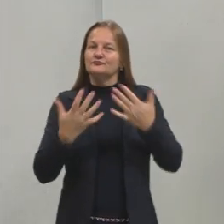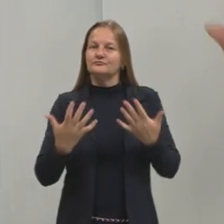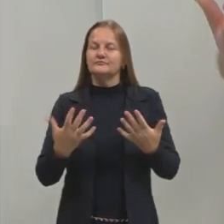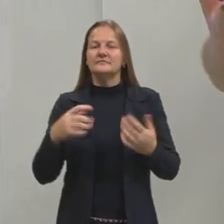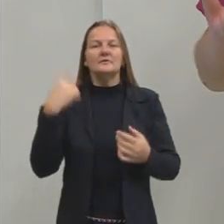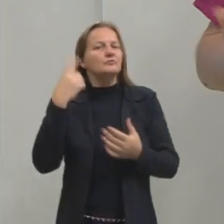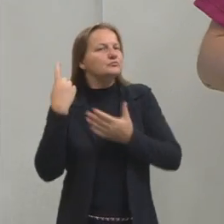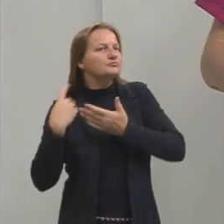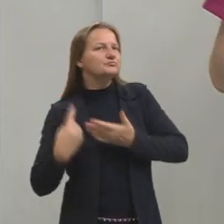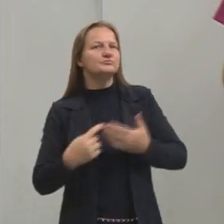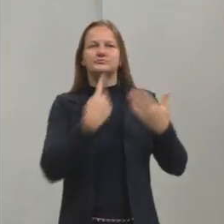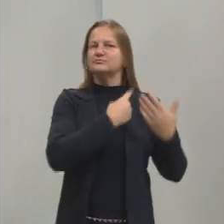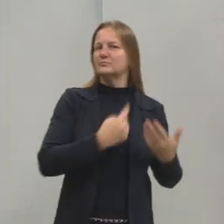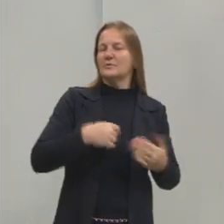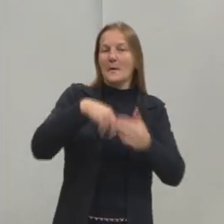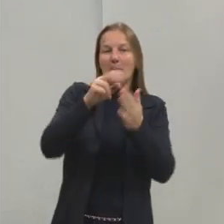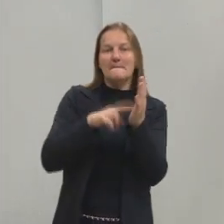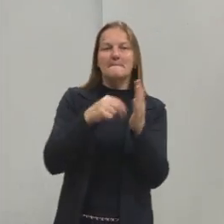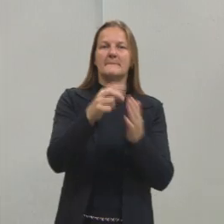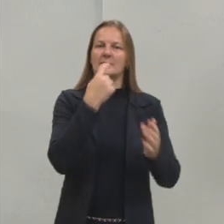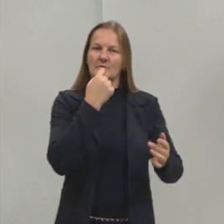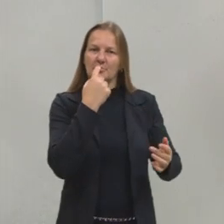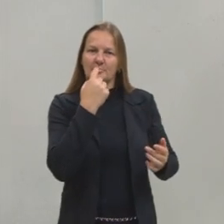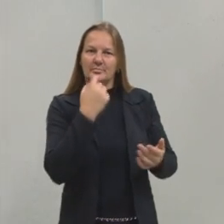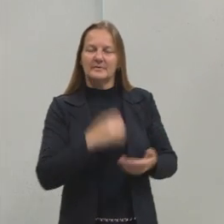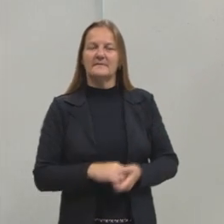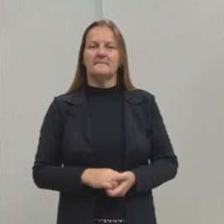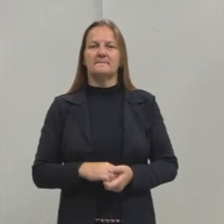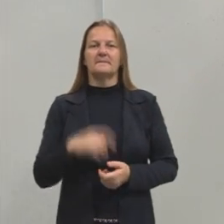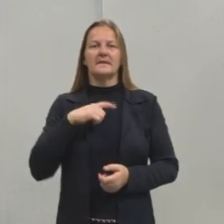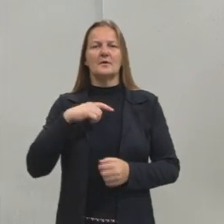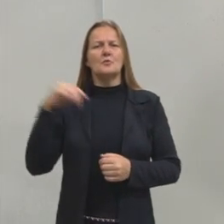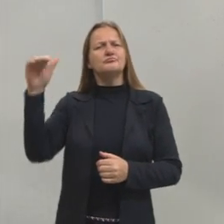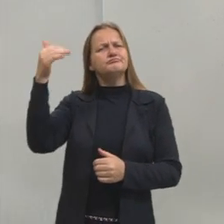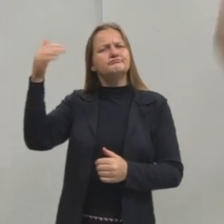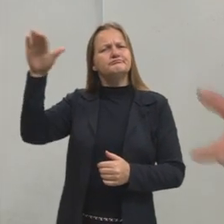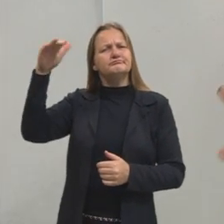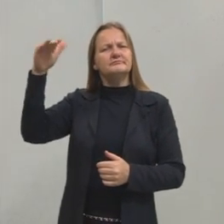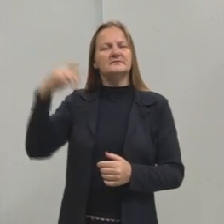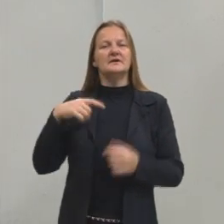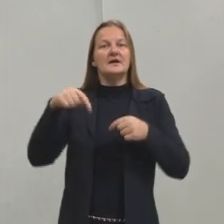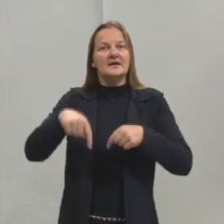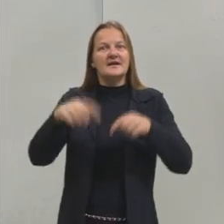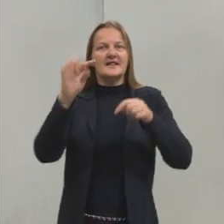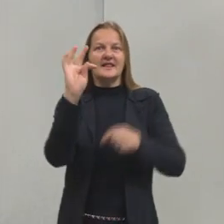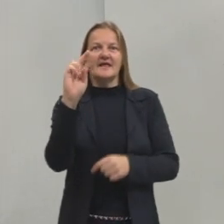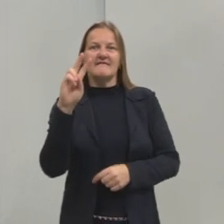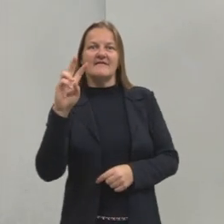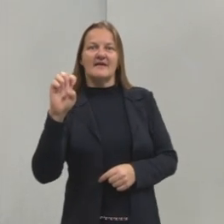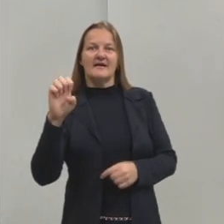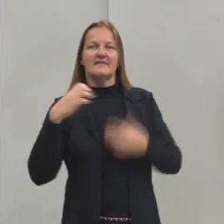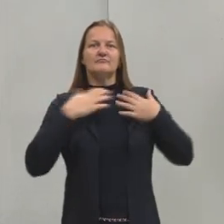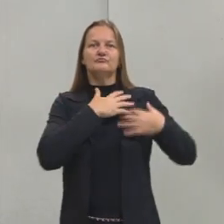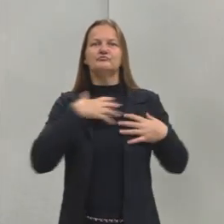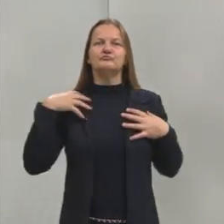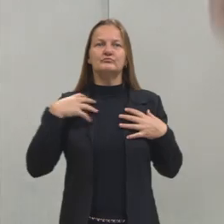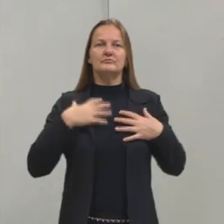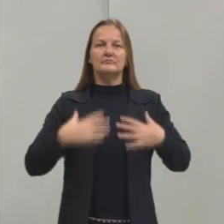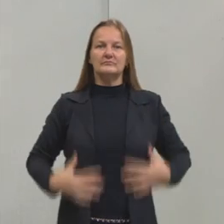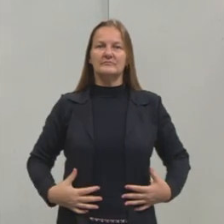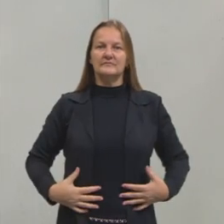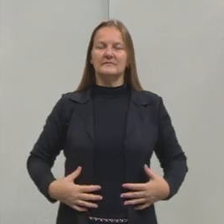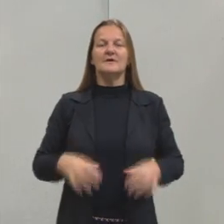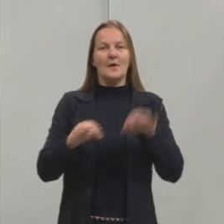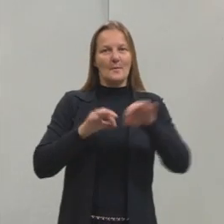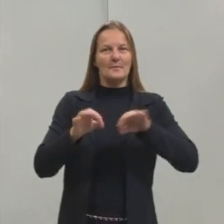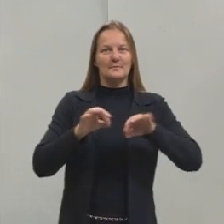cacheados, pintados na cor vermelha, tenho estatura média, estou aqui nos estúdios da TVE usando a camiseta do projeto e vou